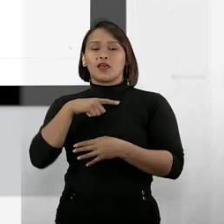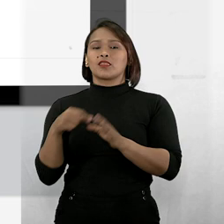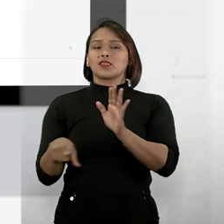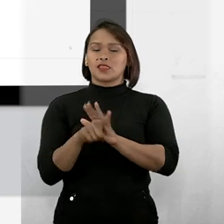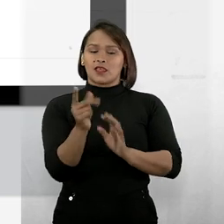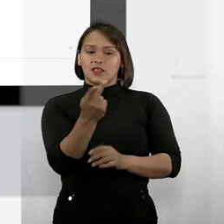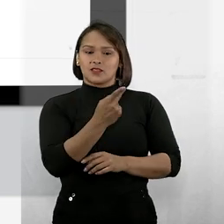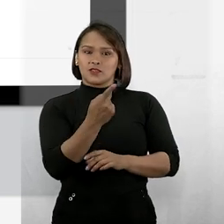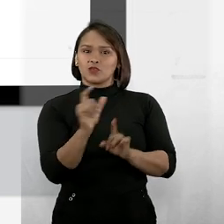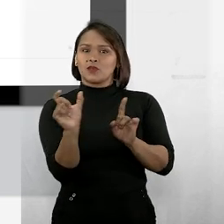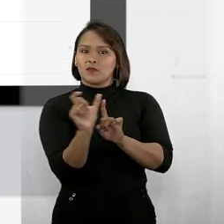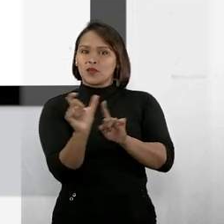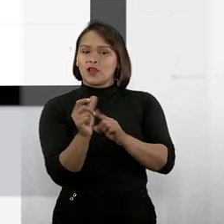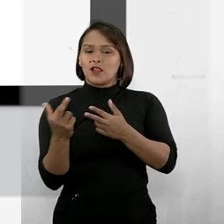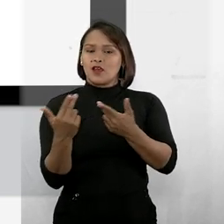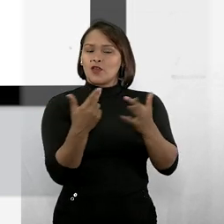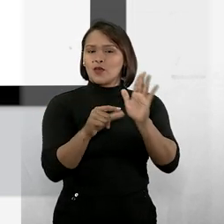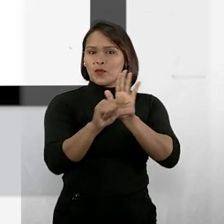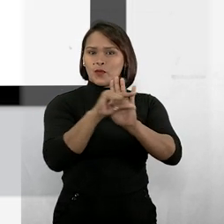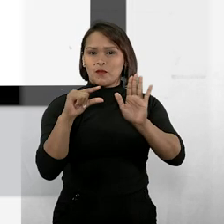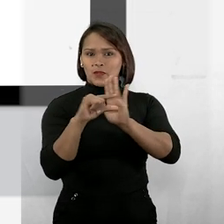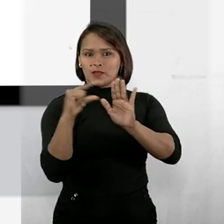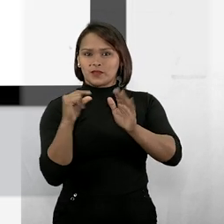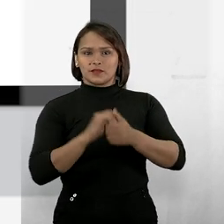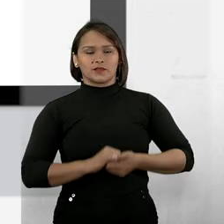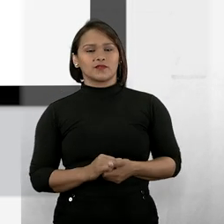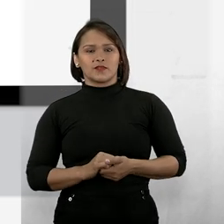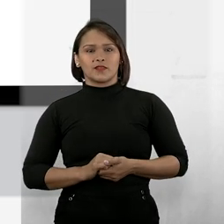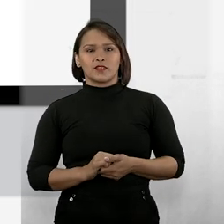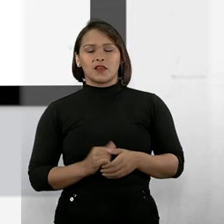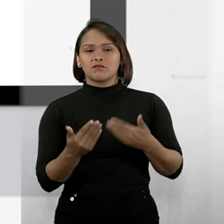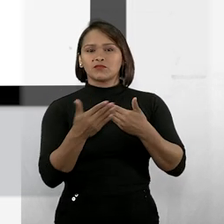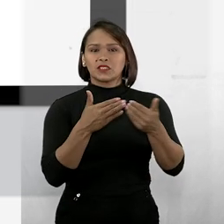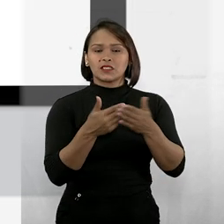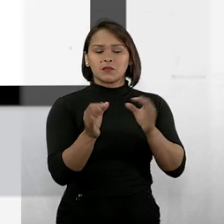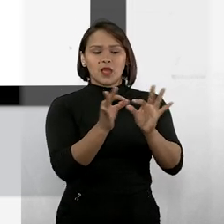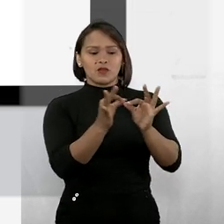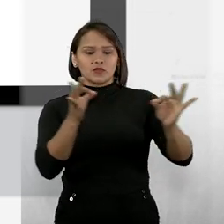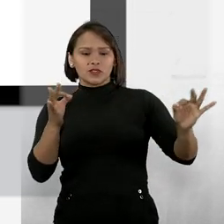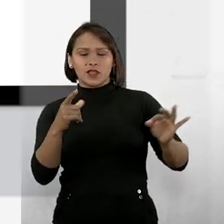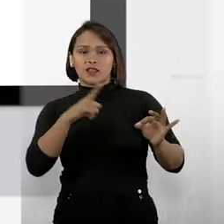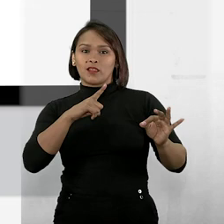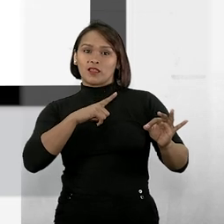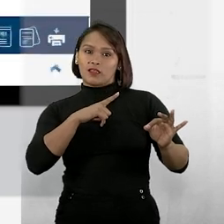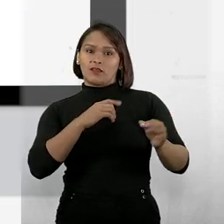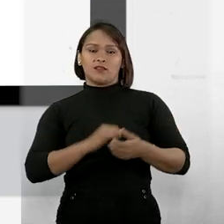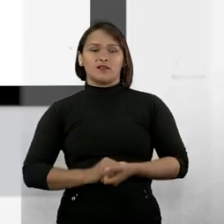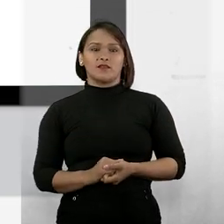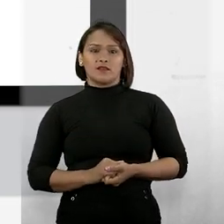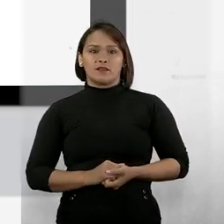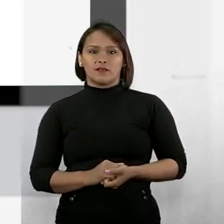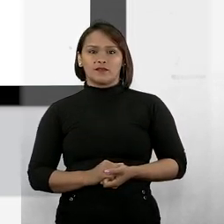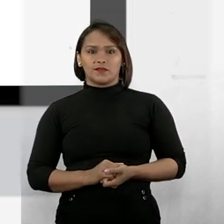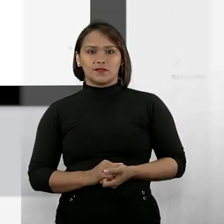possuem essas duas palavras no mesmo parágrafo. independente da distância existente entre elas.